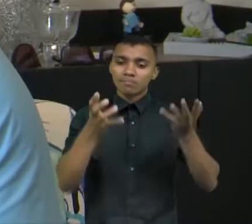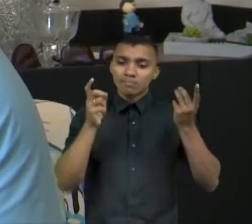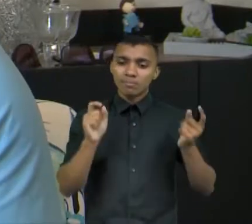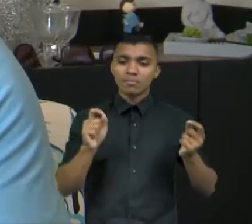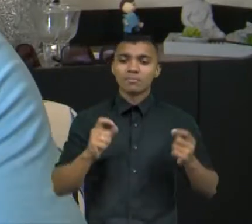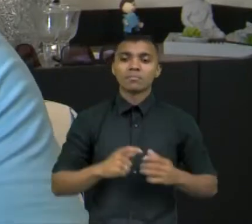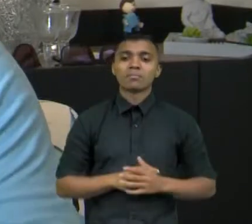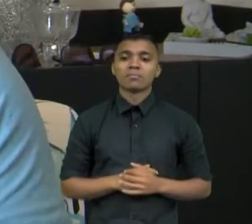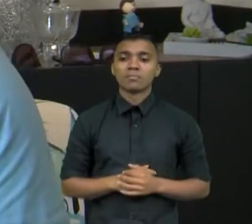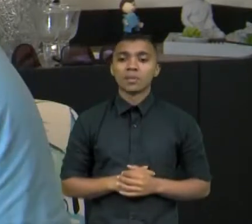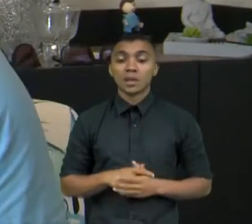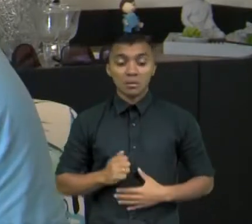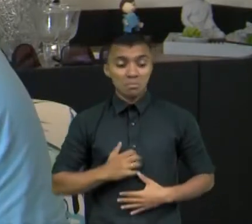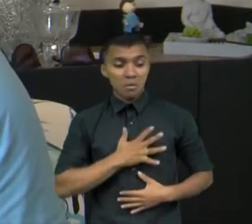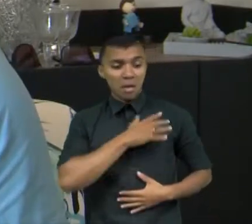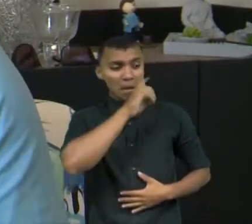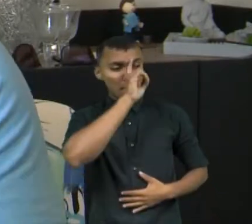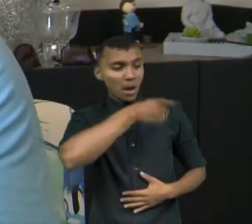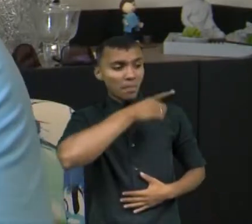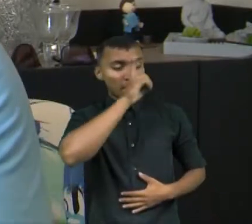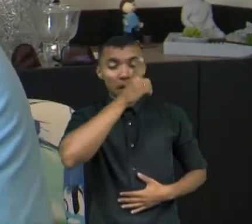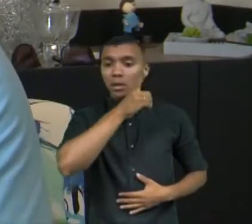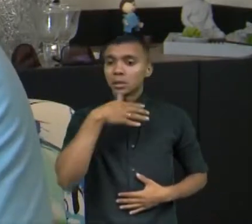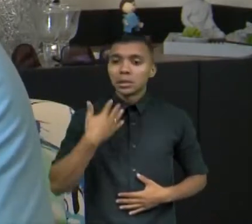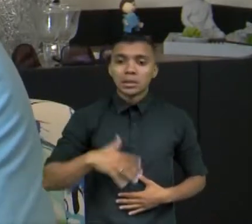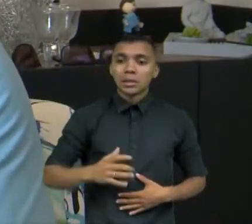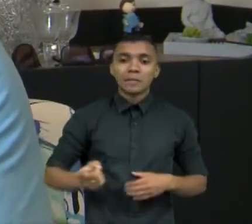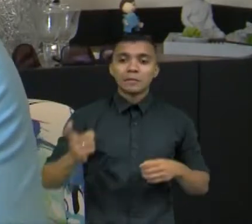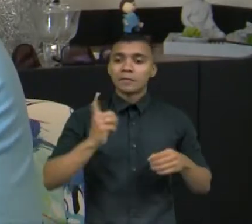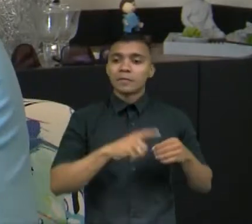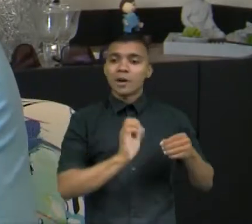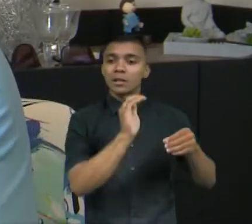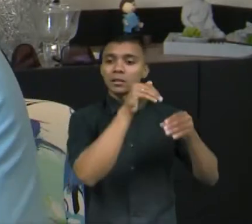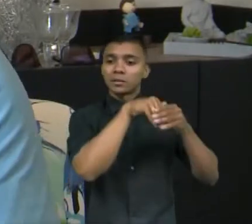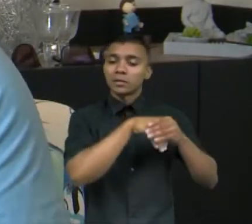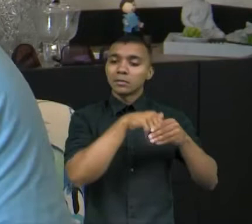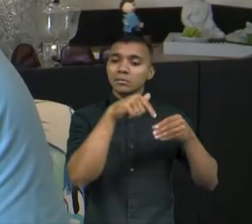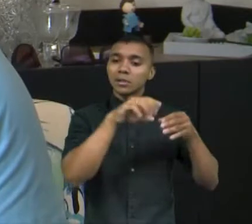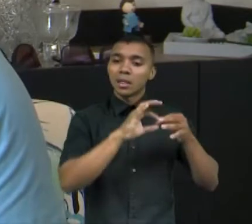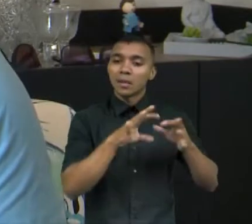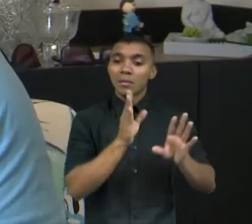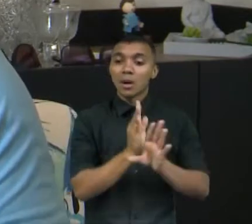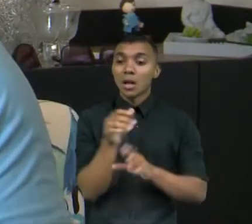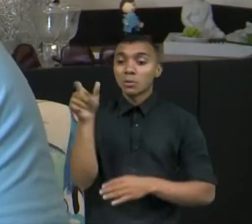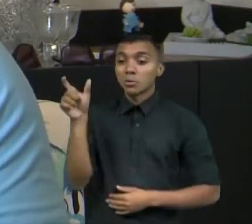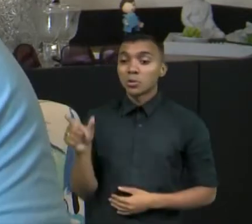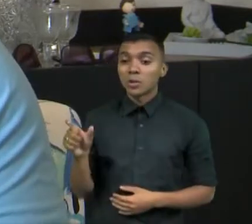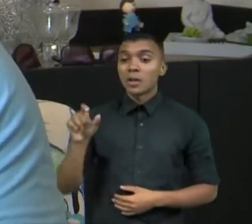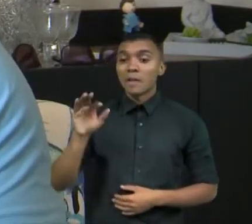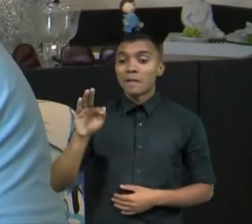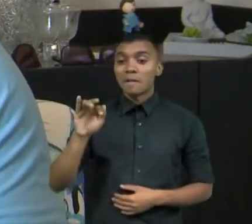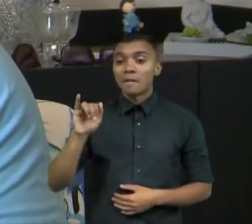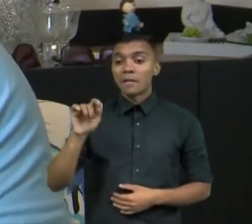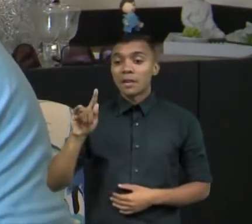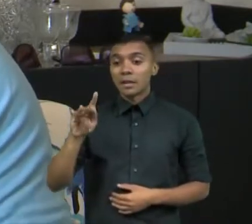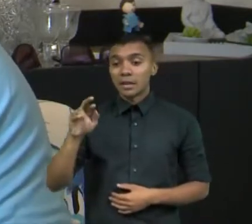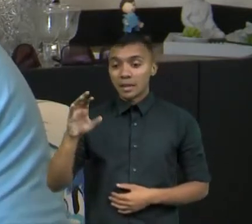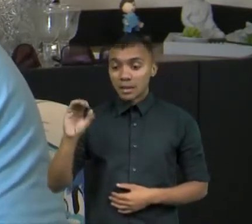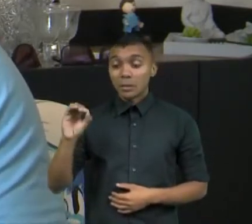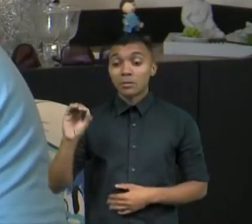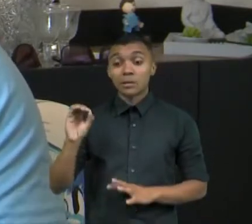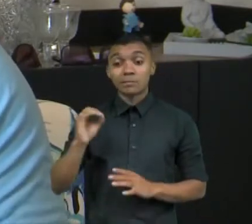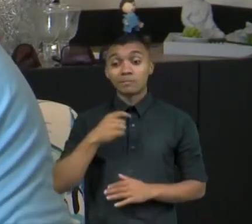regime militar pela volta das eleições com a qual o Figueiredo estava comprometido. Mas o jogo de força no